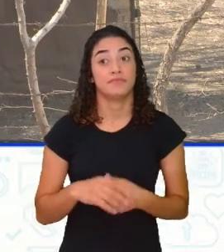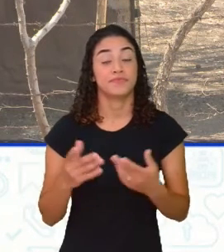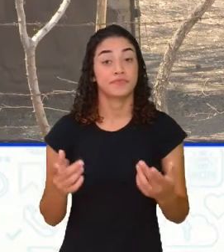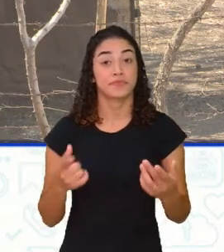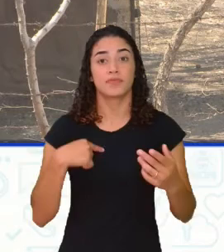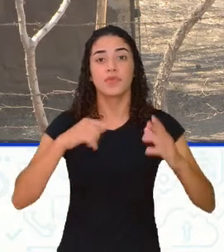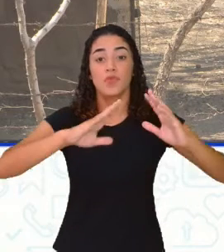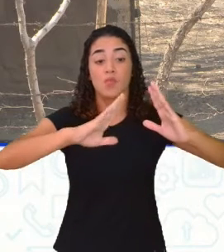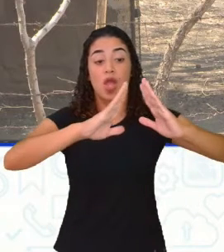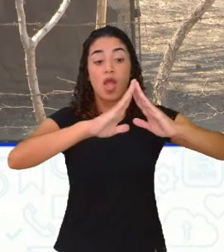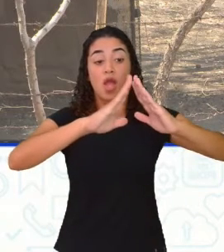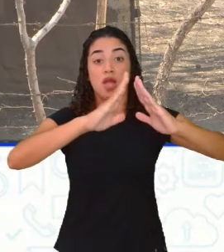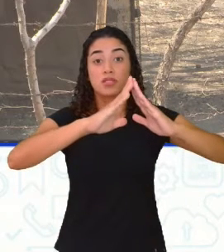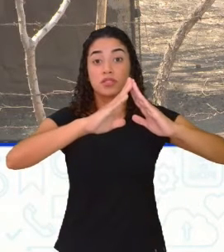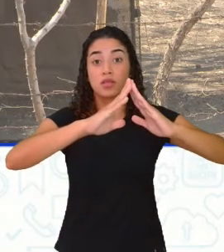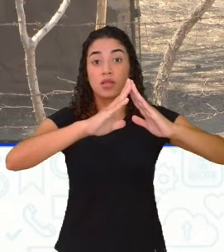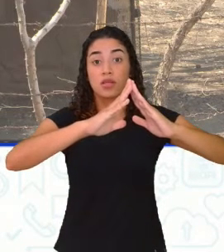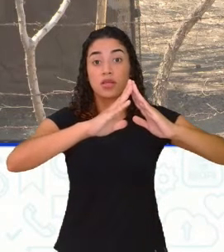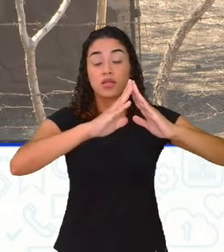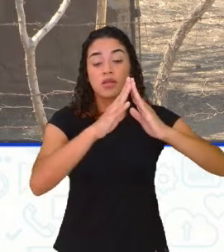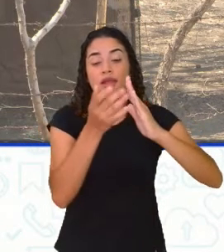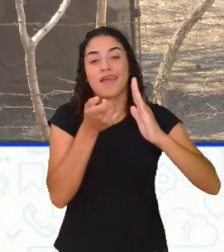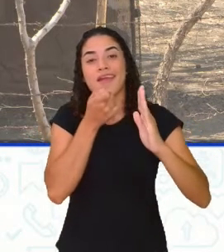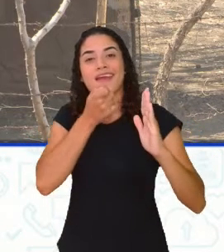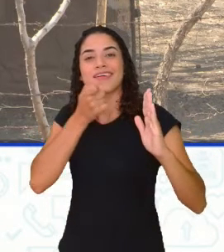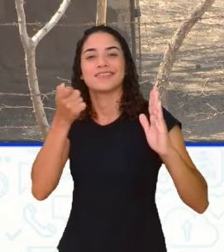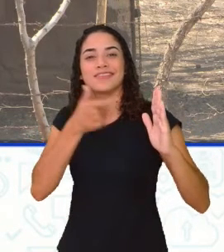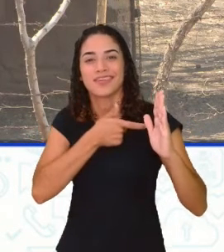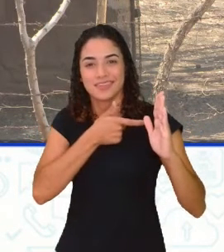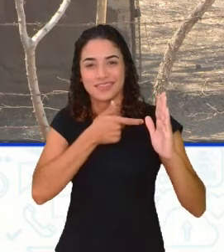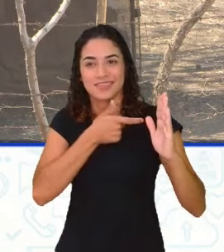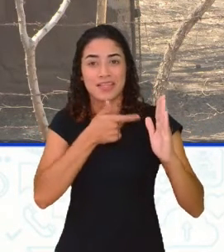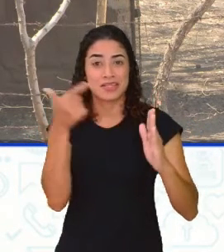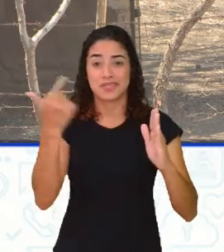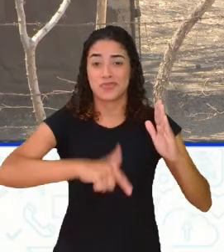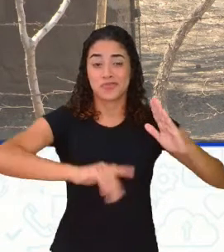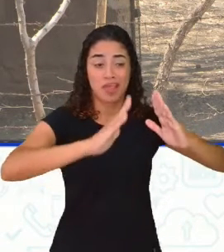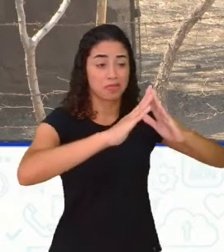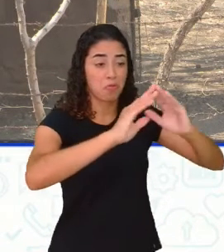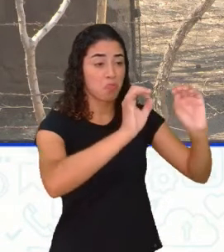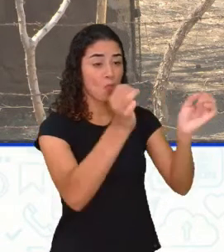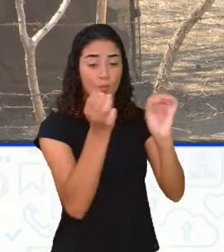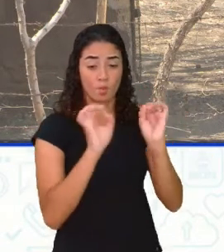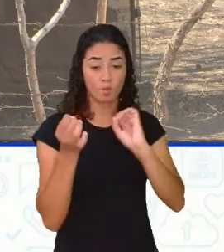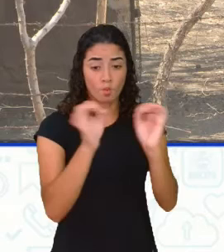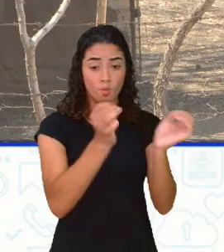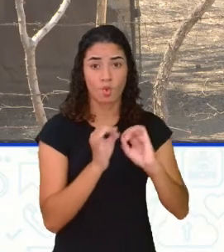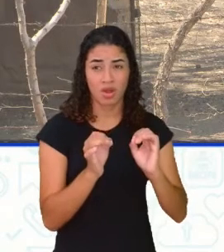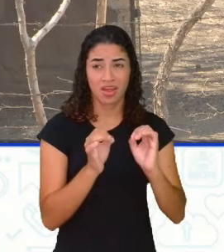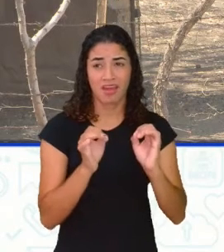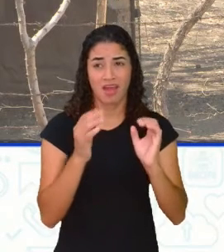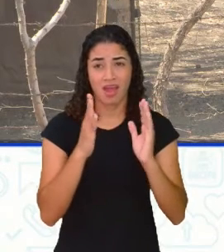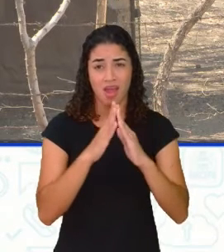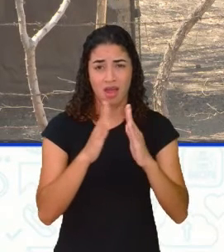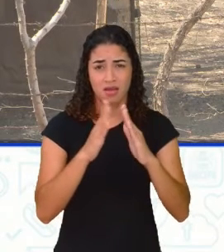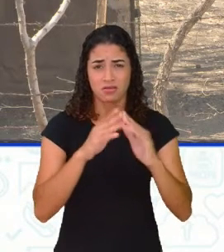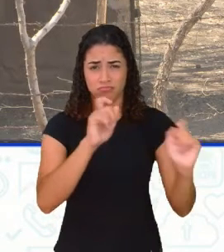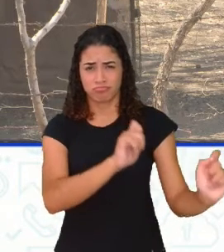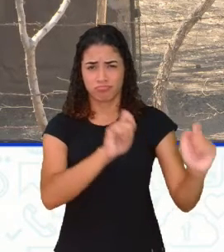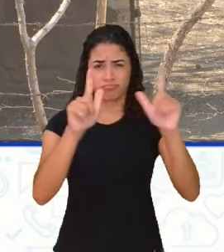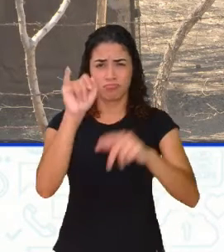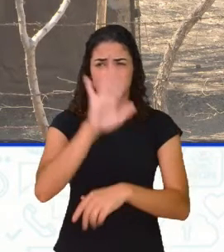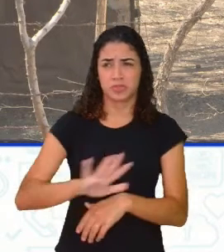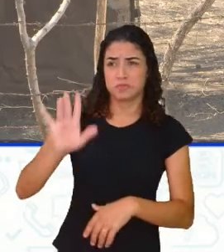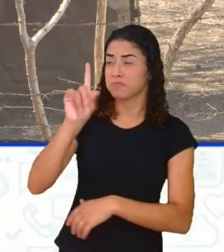Era uma casa muito engraçada. Não tinha teto, não tinha nada. Essa casa aí, que aparece na